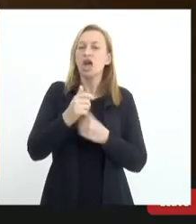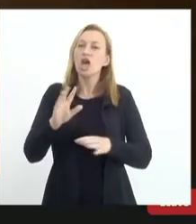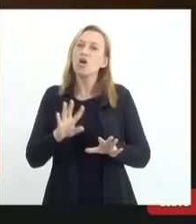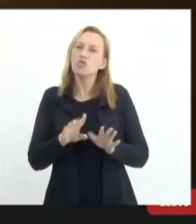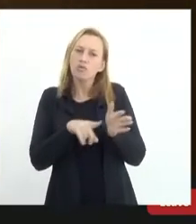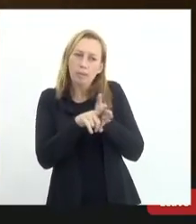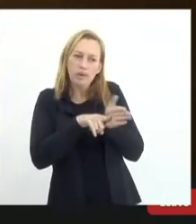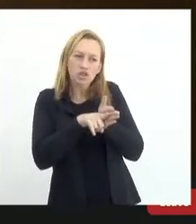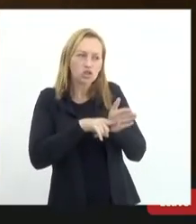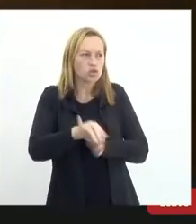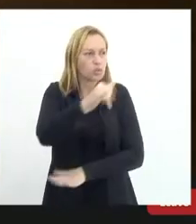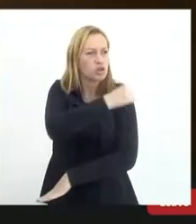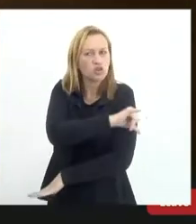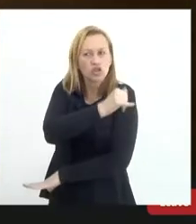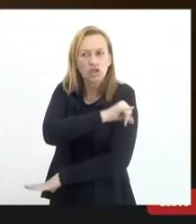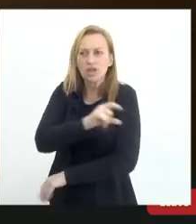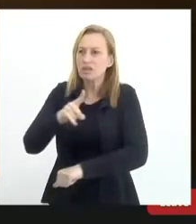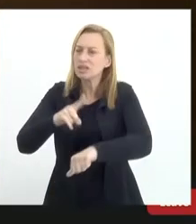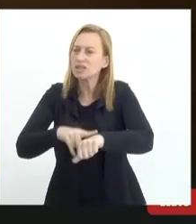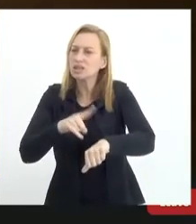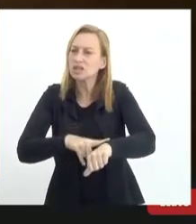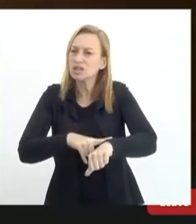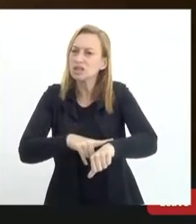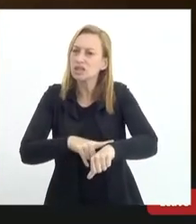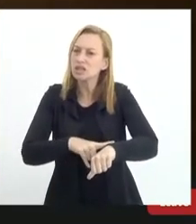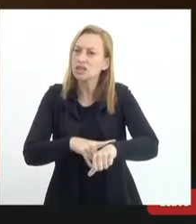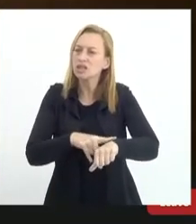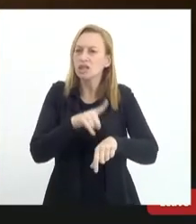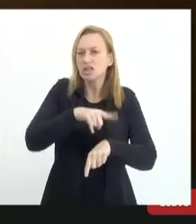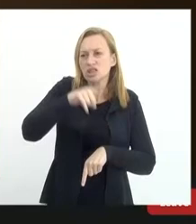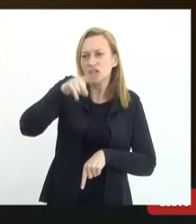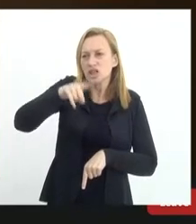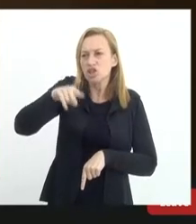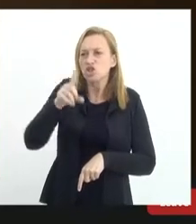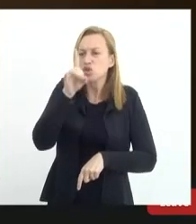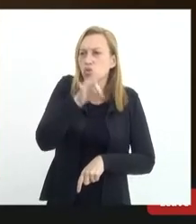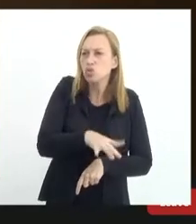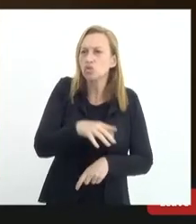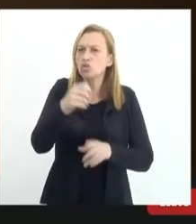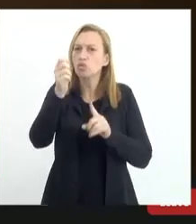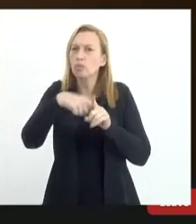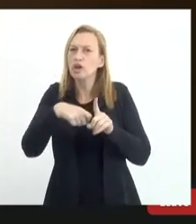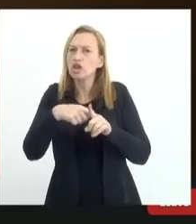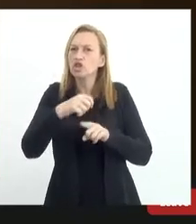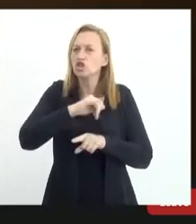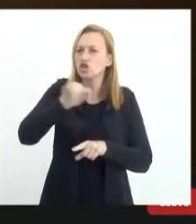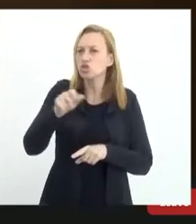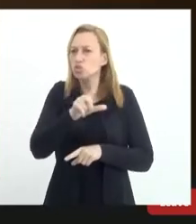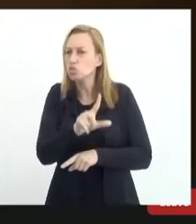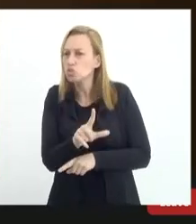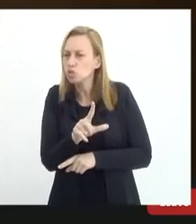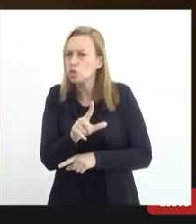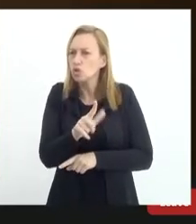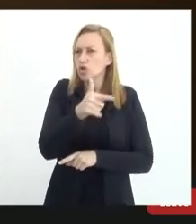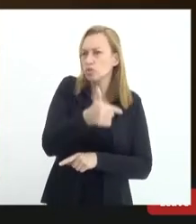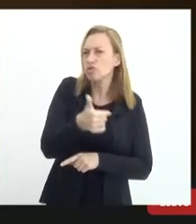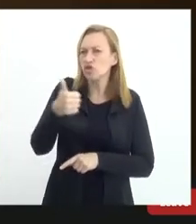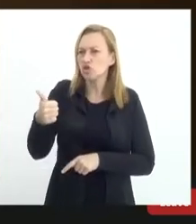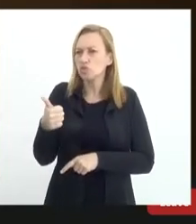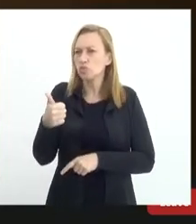Janeiro, nesse momento, última estatística, no mês de julho de 2021,